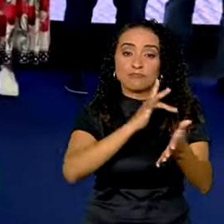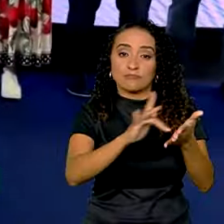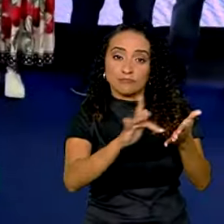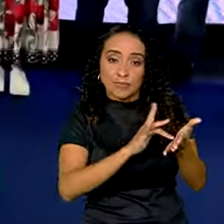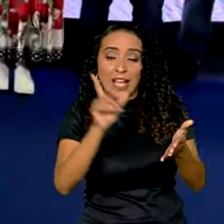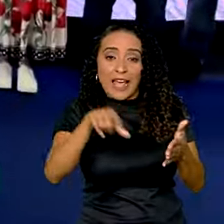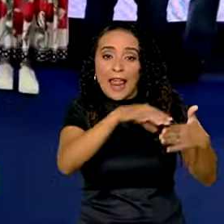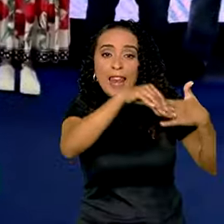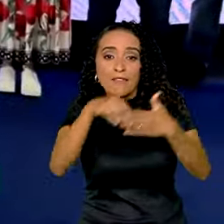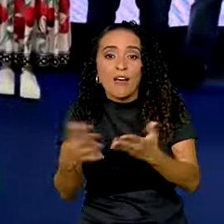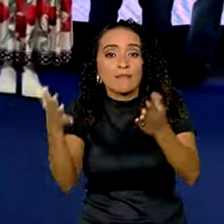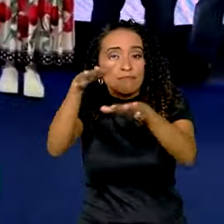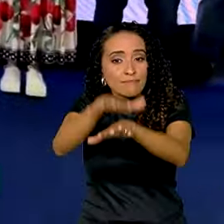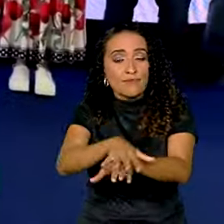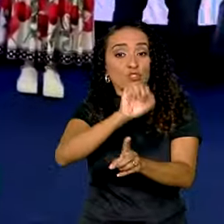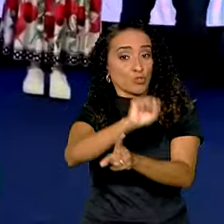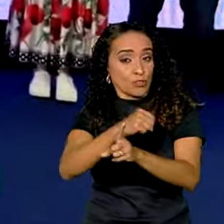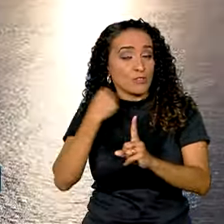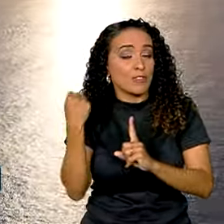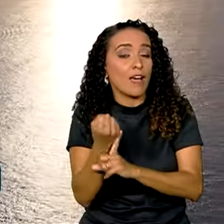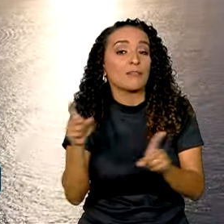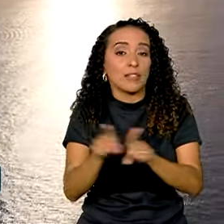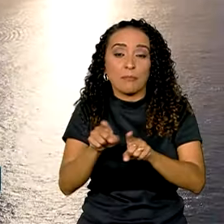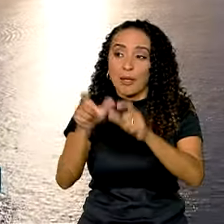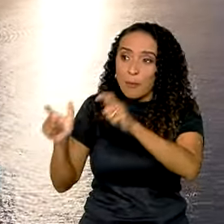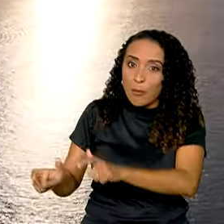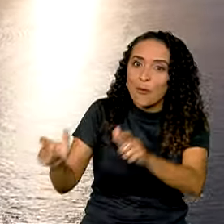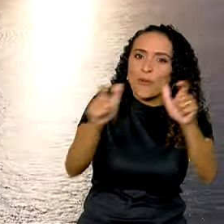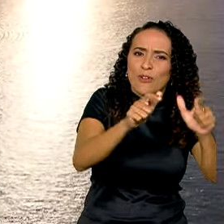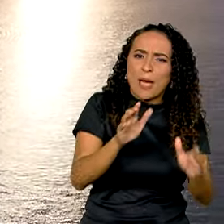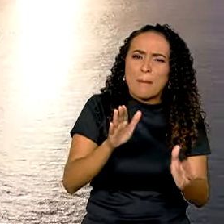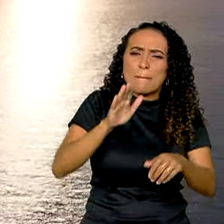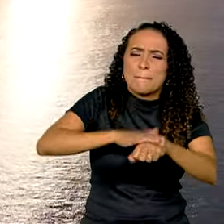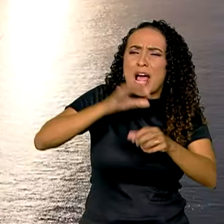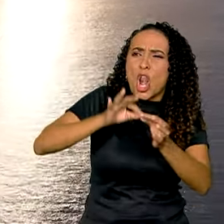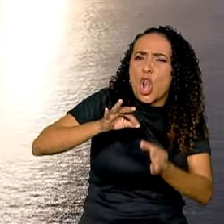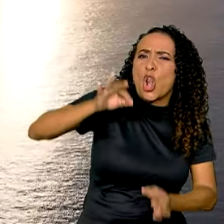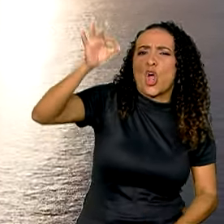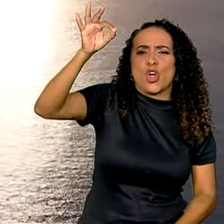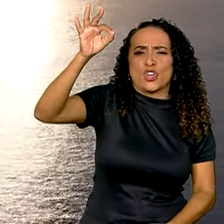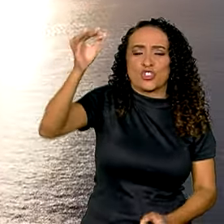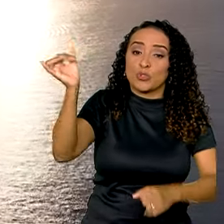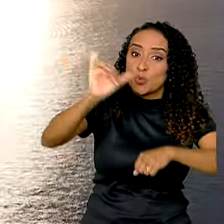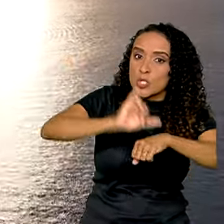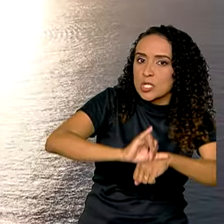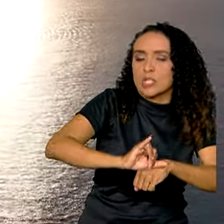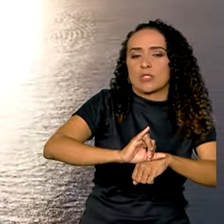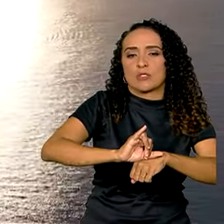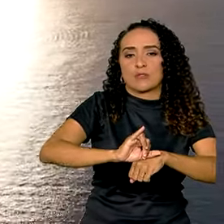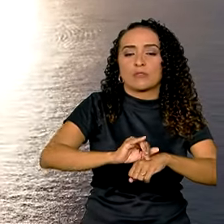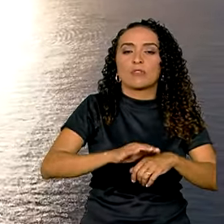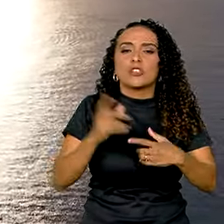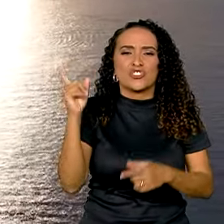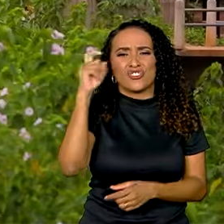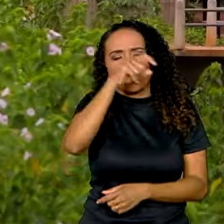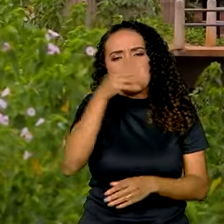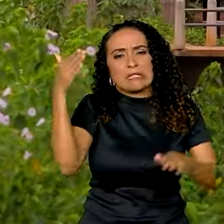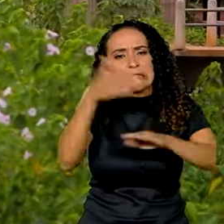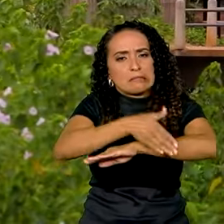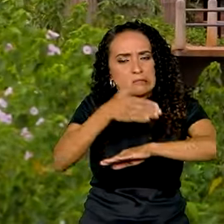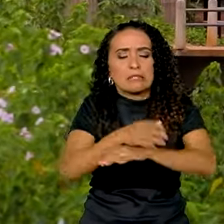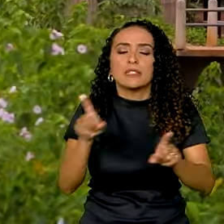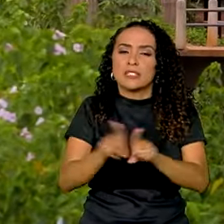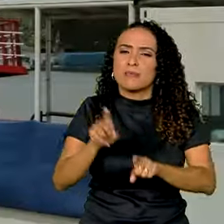é levar inclusão social para essas localidades mais distantes dos grandes centros urbanos, de difícil acesso